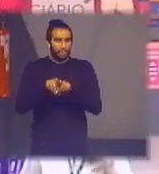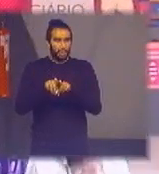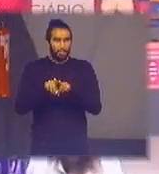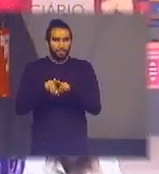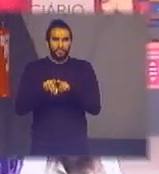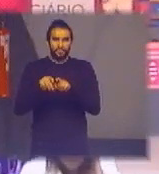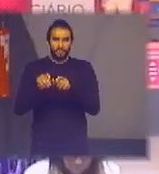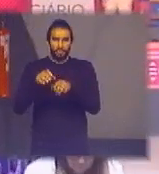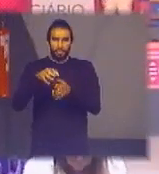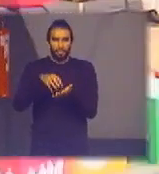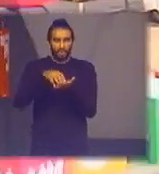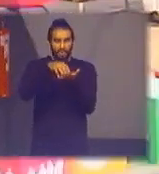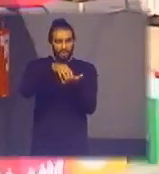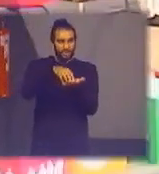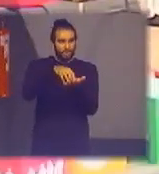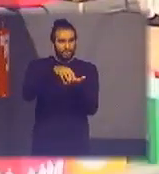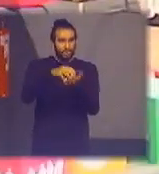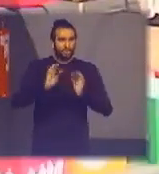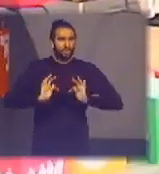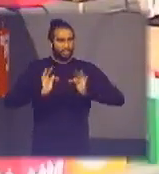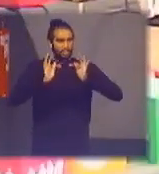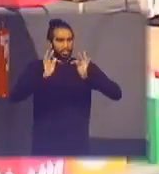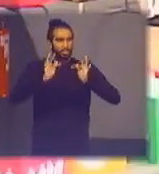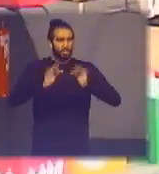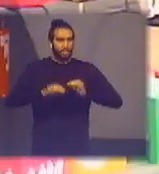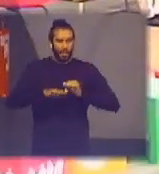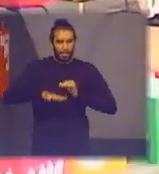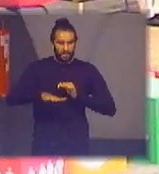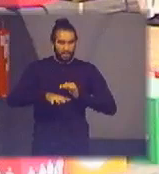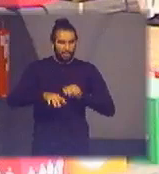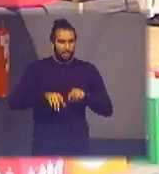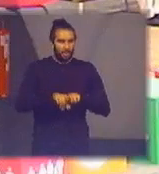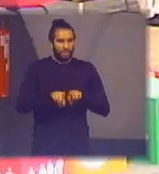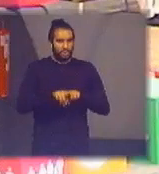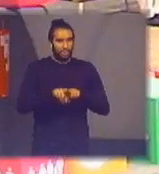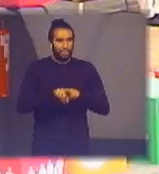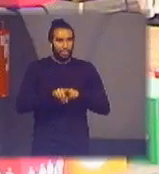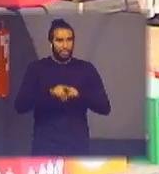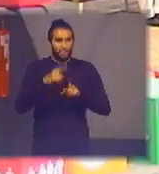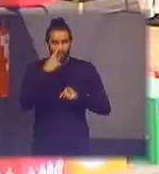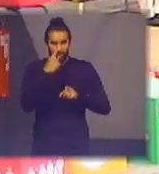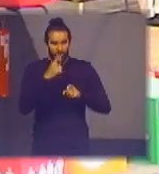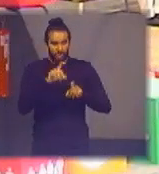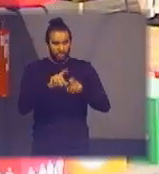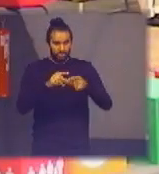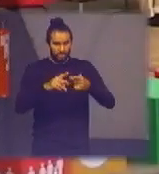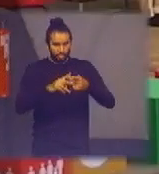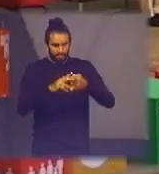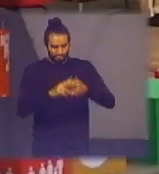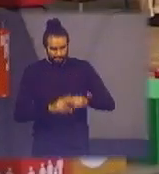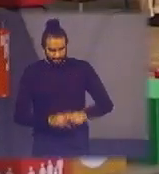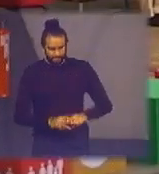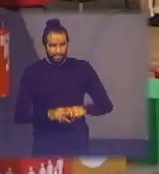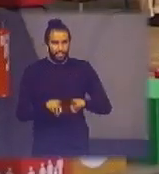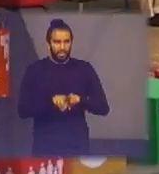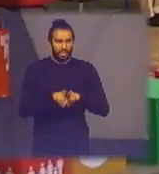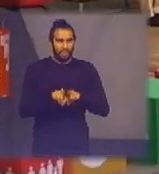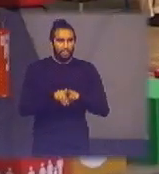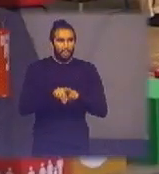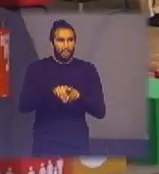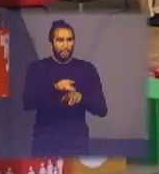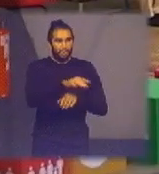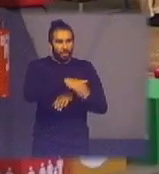de tecnologia mineral com atuação e logística reversa gestão de resíduos economia circular e mineração urbana